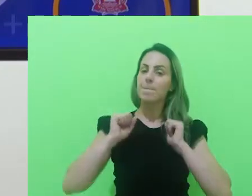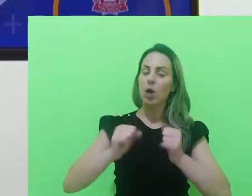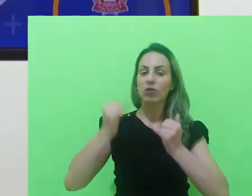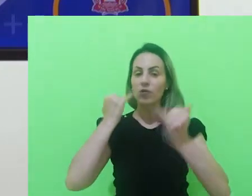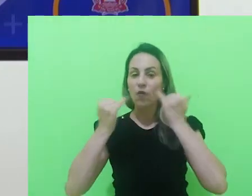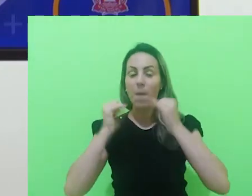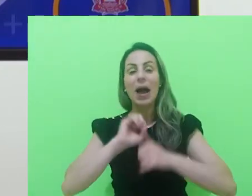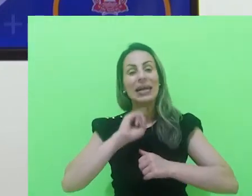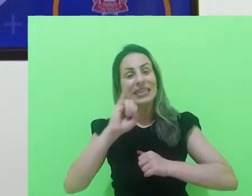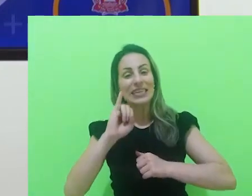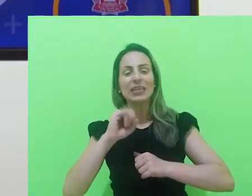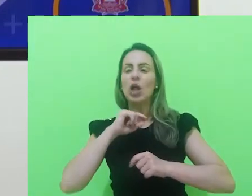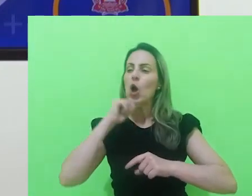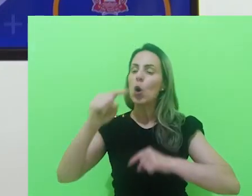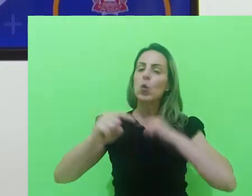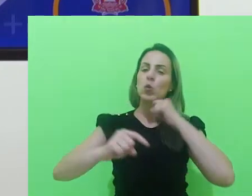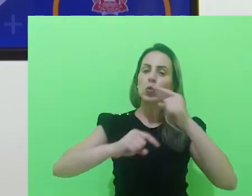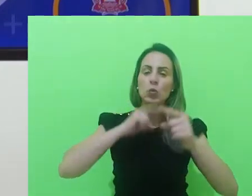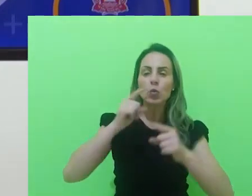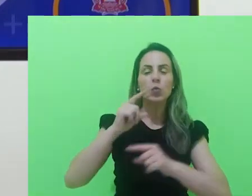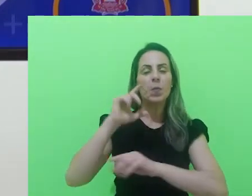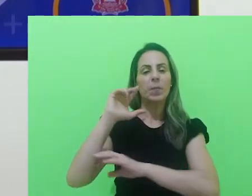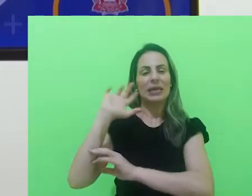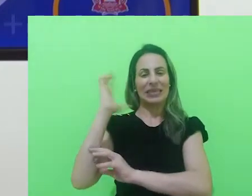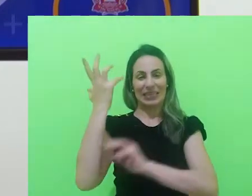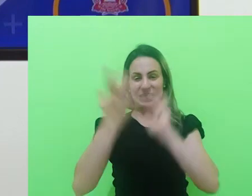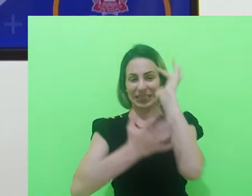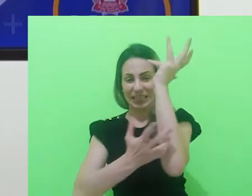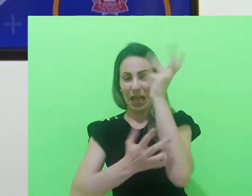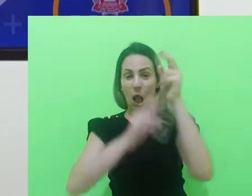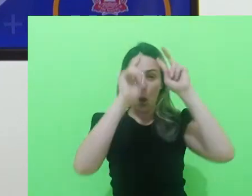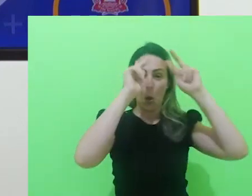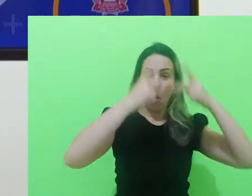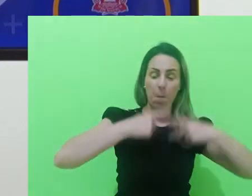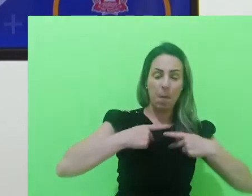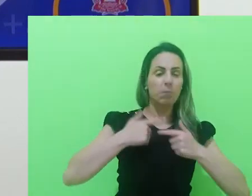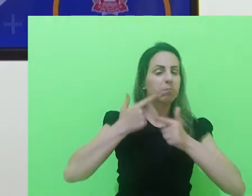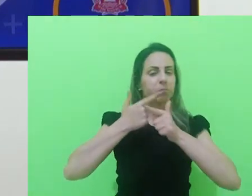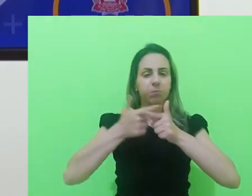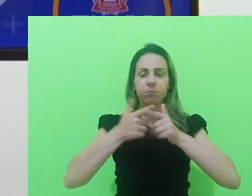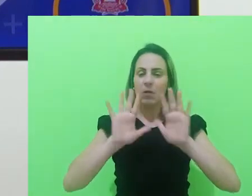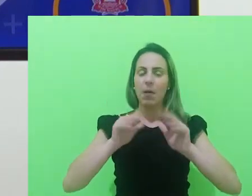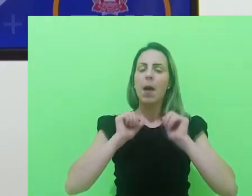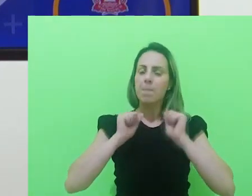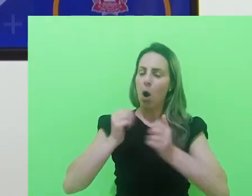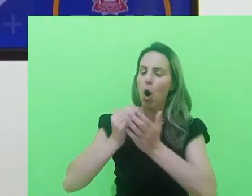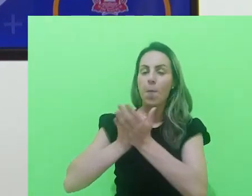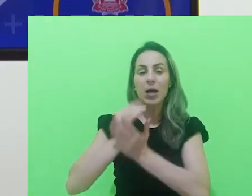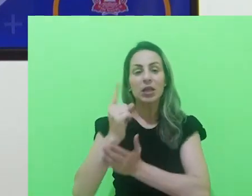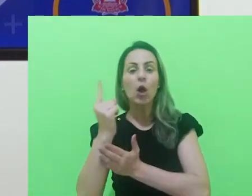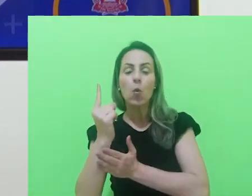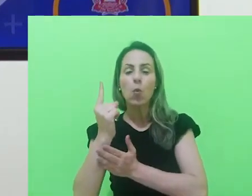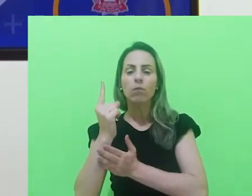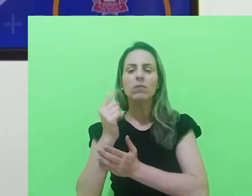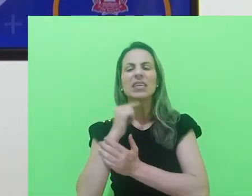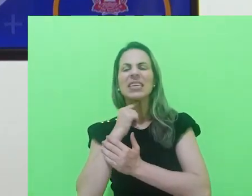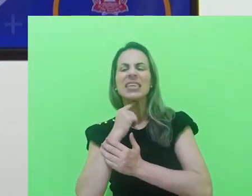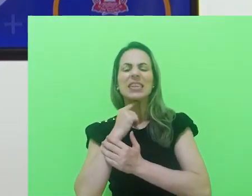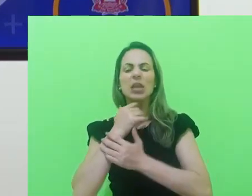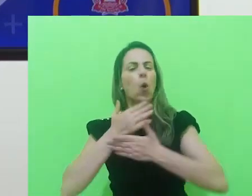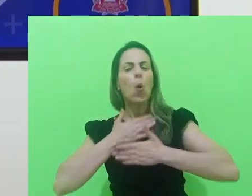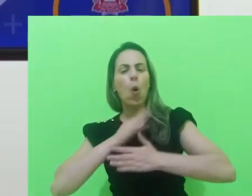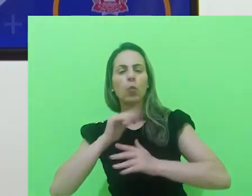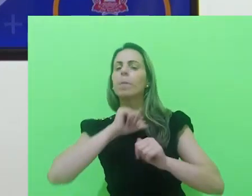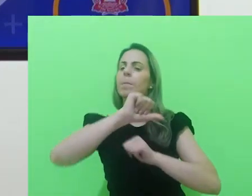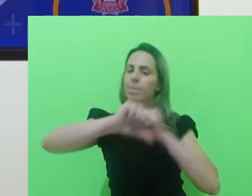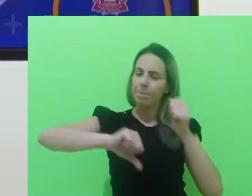Se eu tenho dúvida do que eu vou fazer esse itinerário de naturezas humanas, não tem problema. Você pode começar num deles e ir migrando para